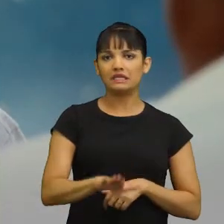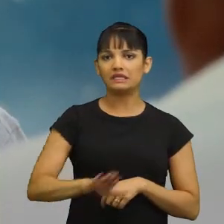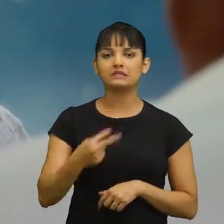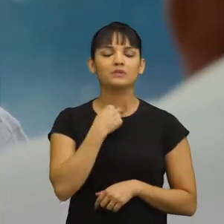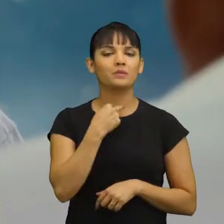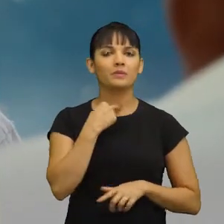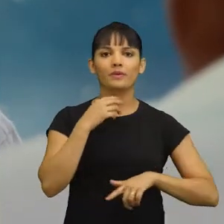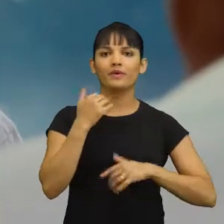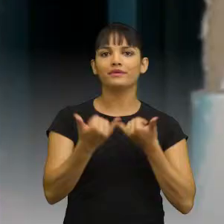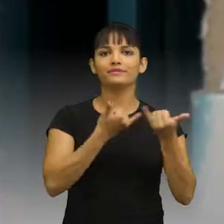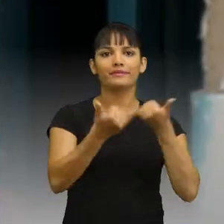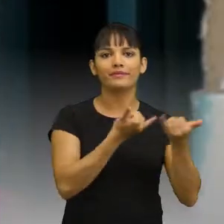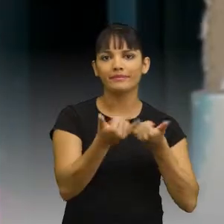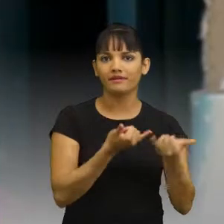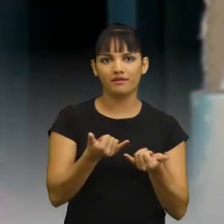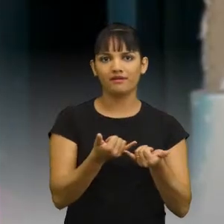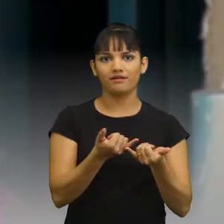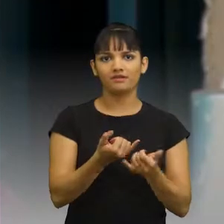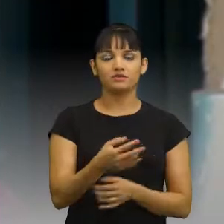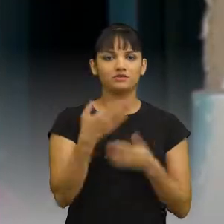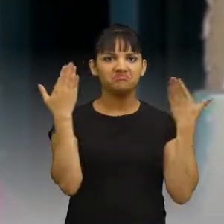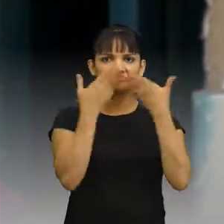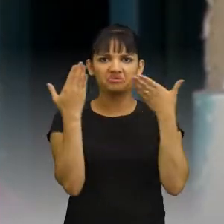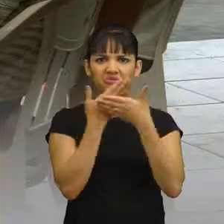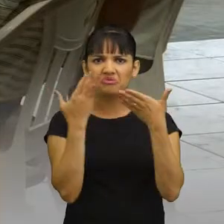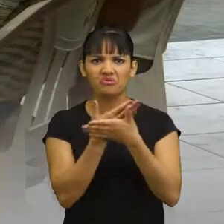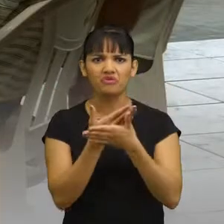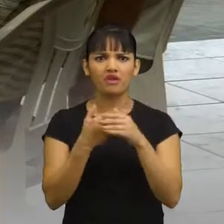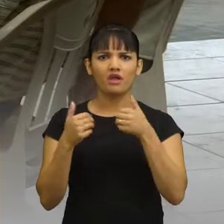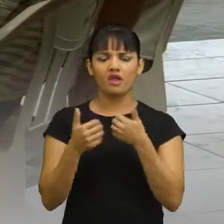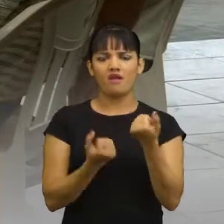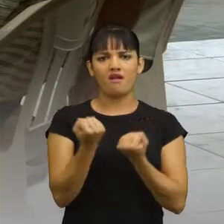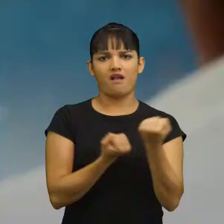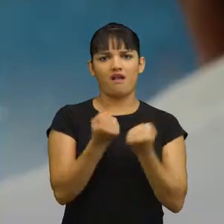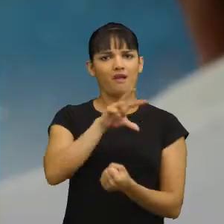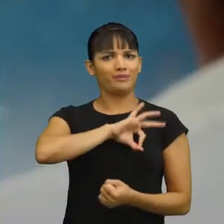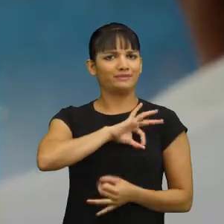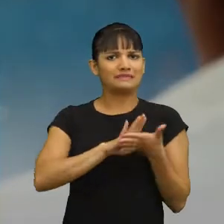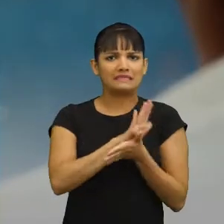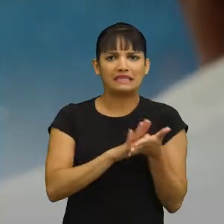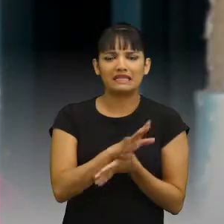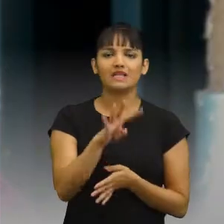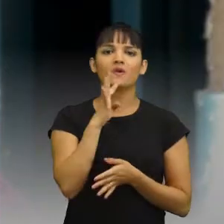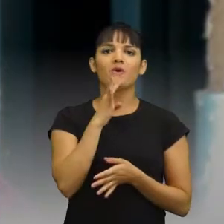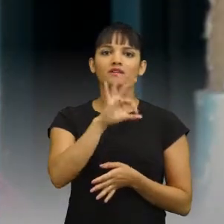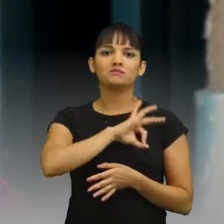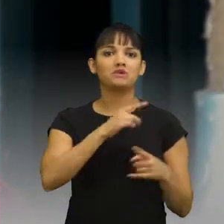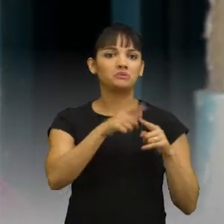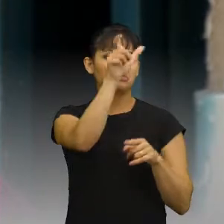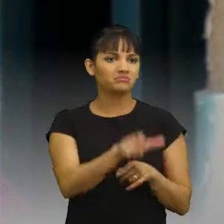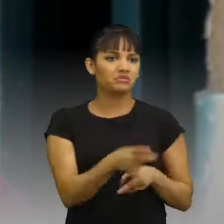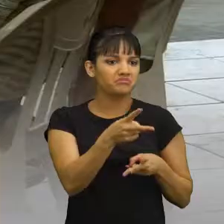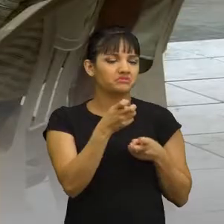sem poder brincar nas praças. A gente não vê uma viatura. A gente conhece um policial porque a gente sabe que é, mas se fosse para não